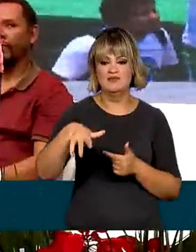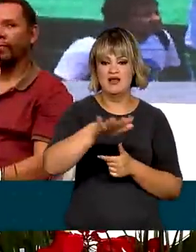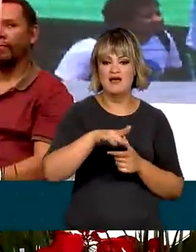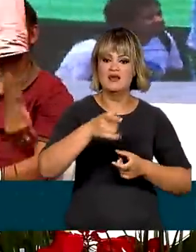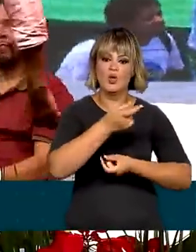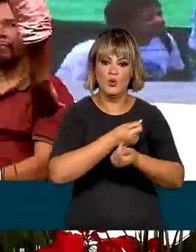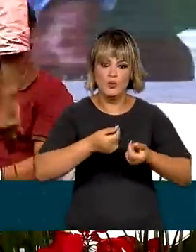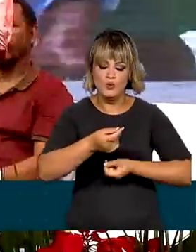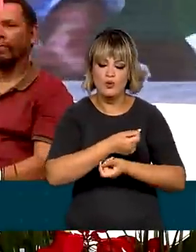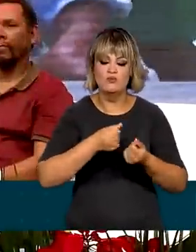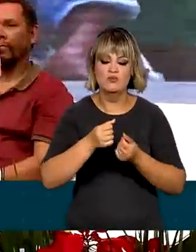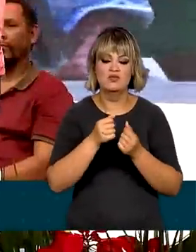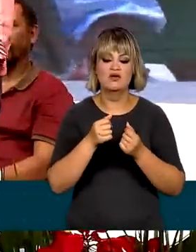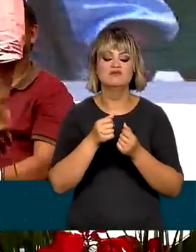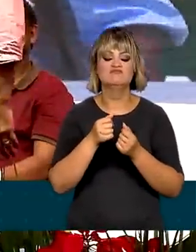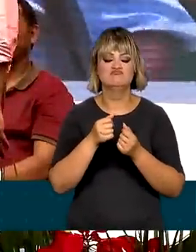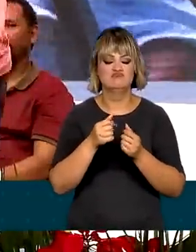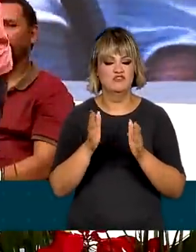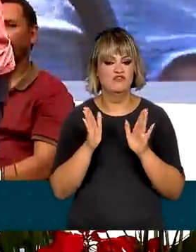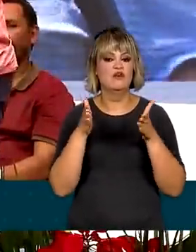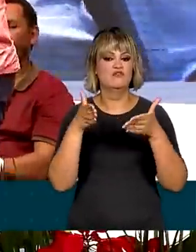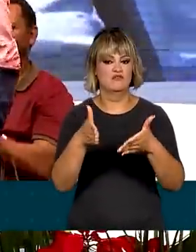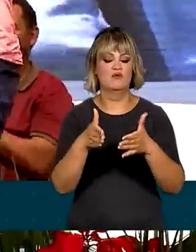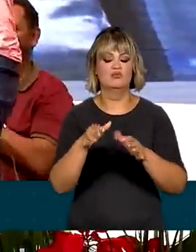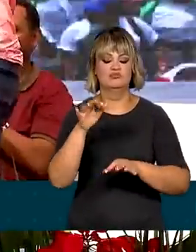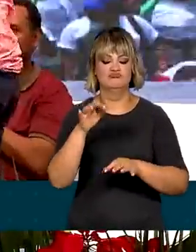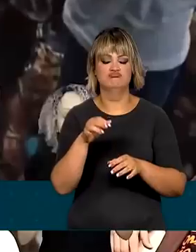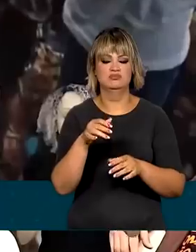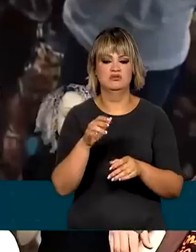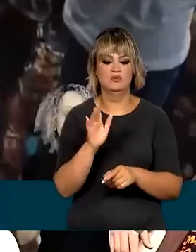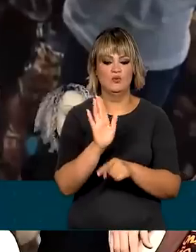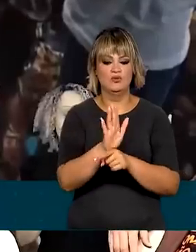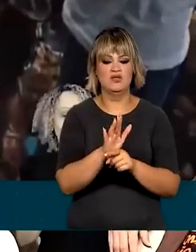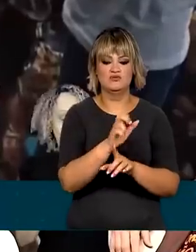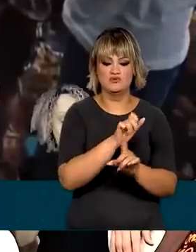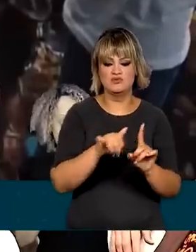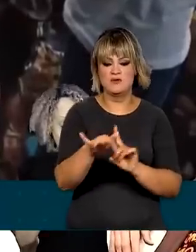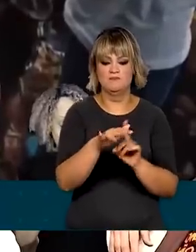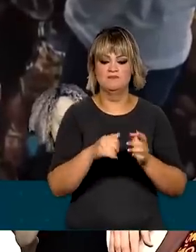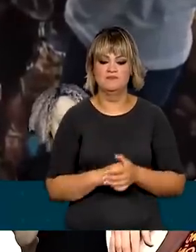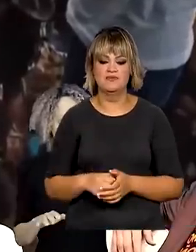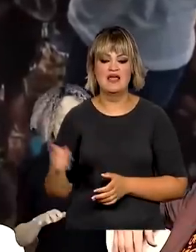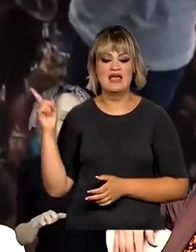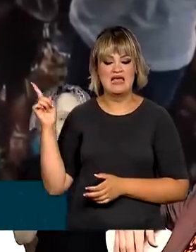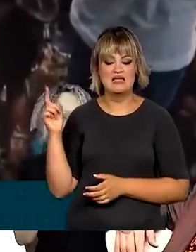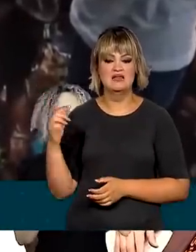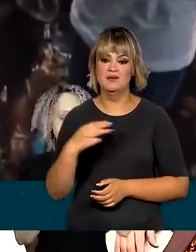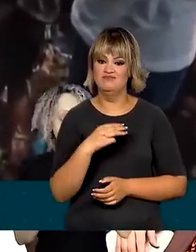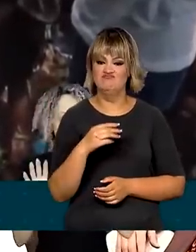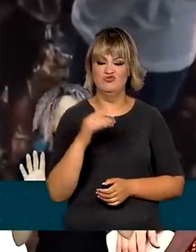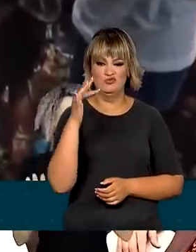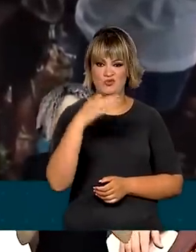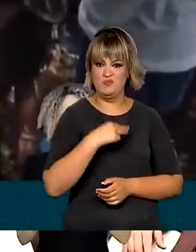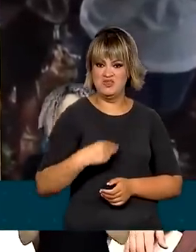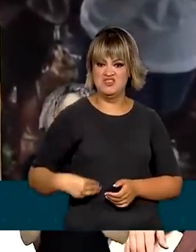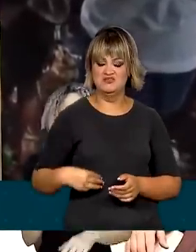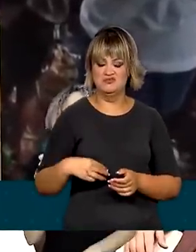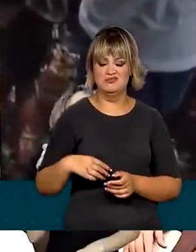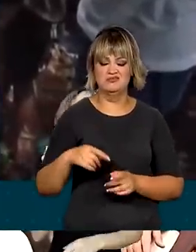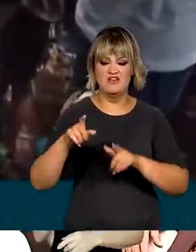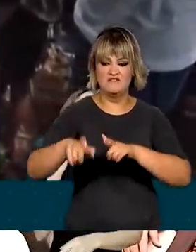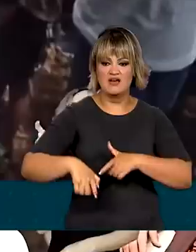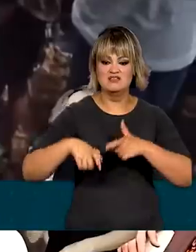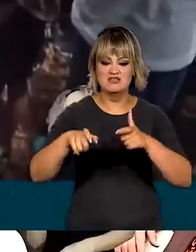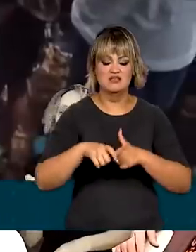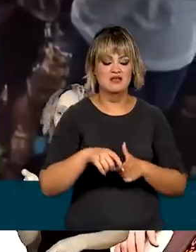econômica terá grande espaço para a justiça social. O ministro da Fazenda tem que ter uma preocupação, colocar